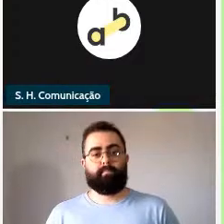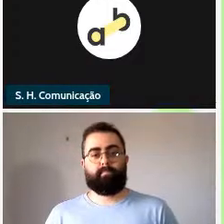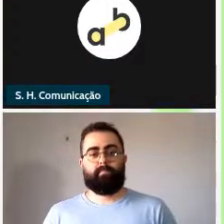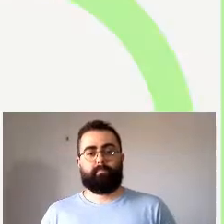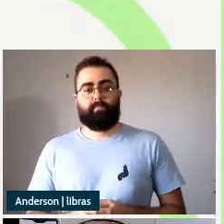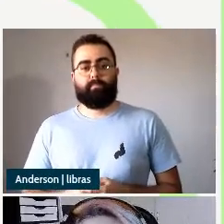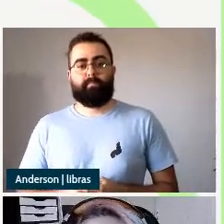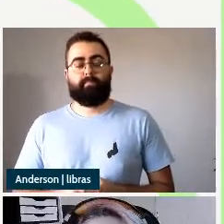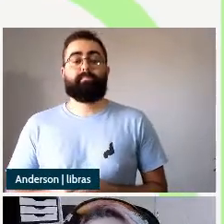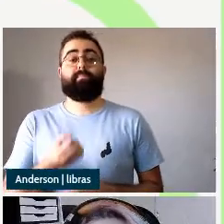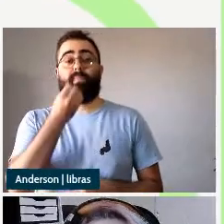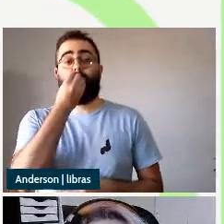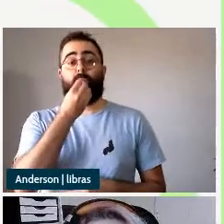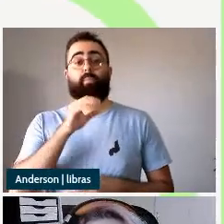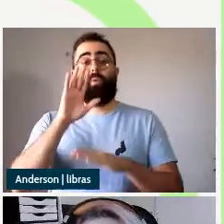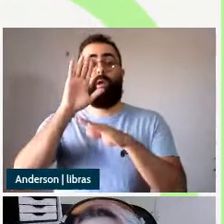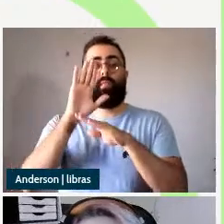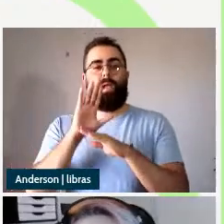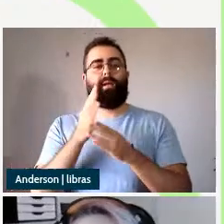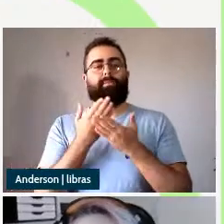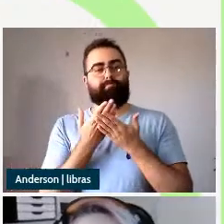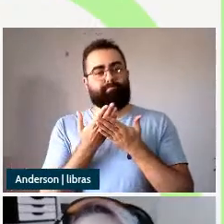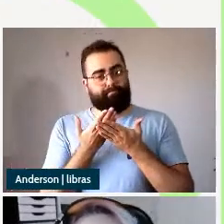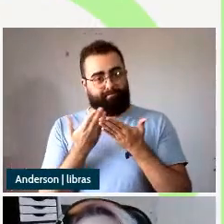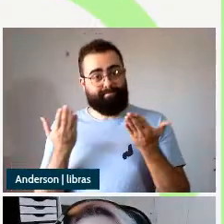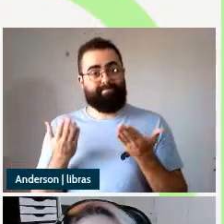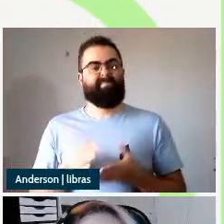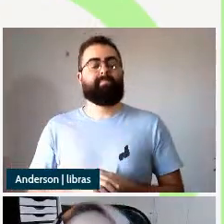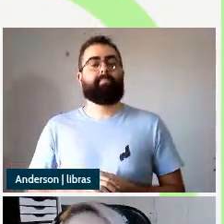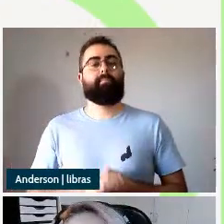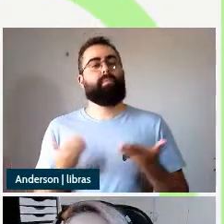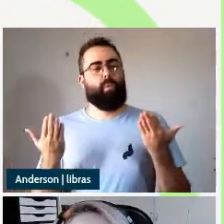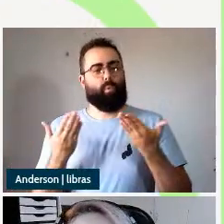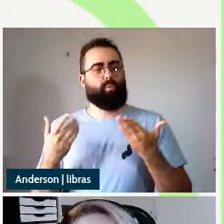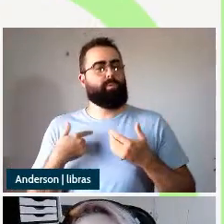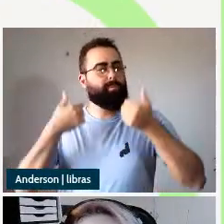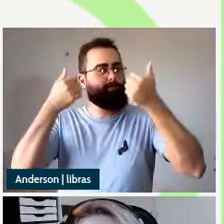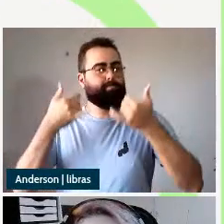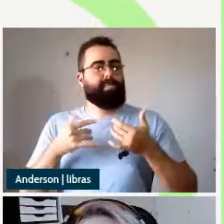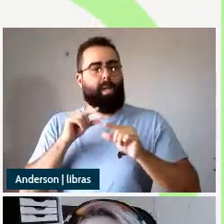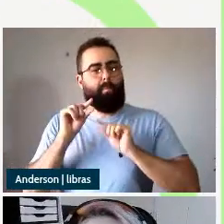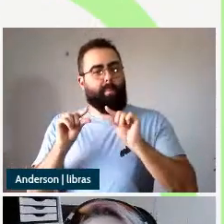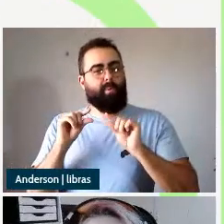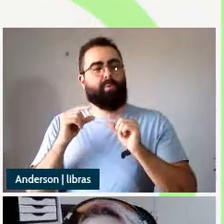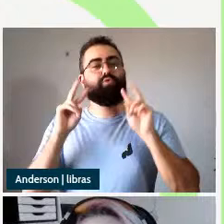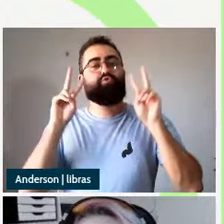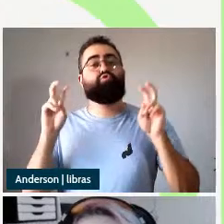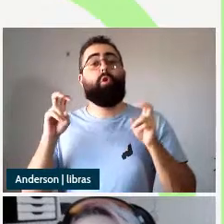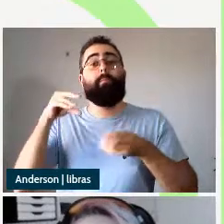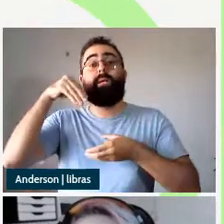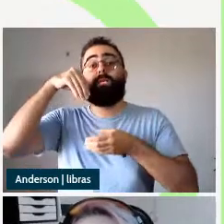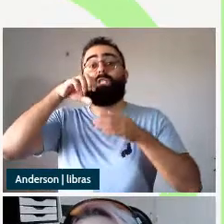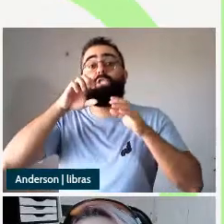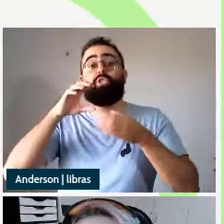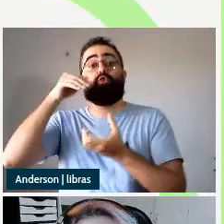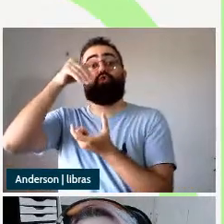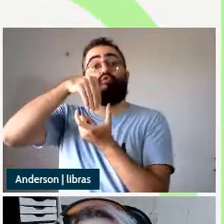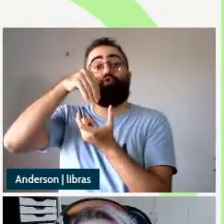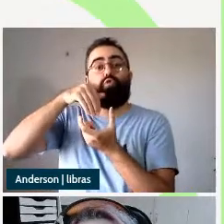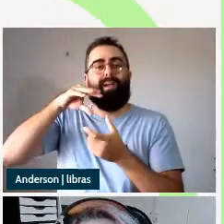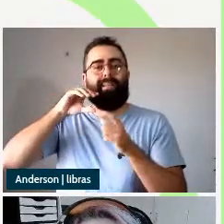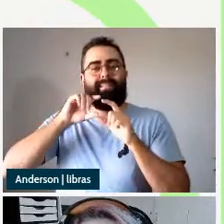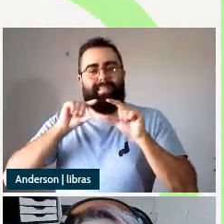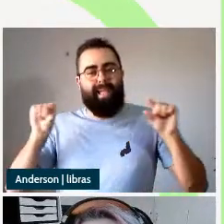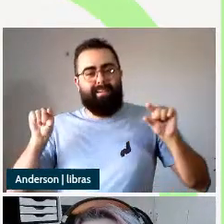boa tarde a todos então vou falar um pouquinho sobre a estrutura interna dos participes em passivas eventivas e passivas